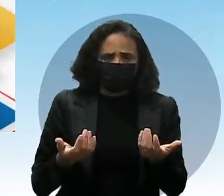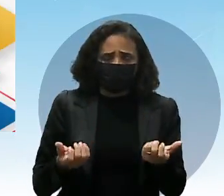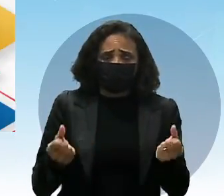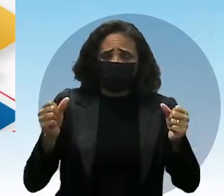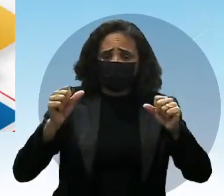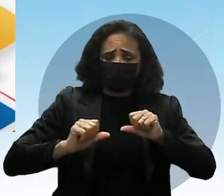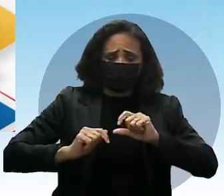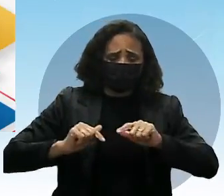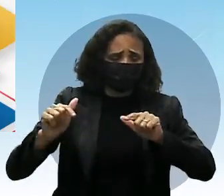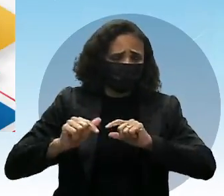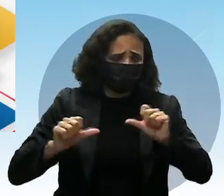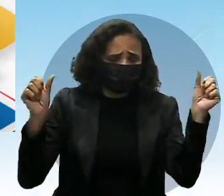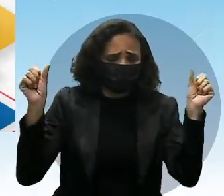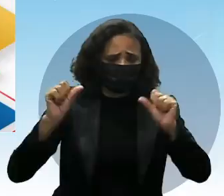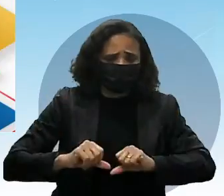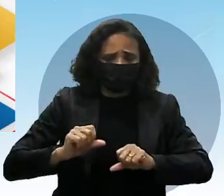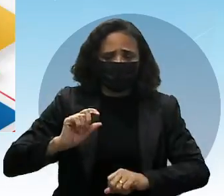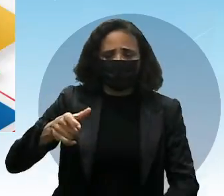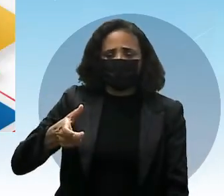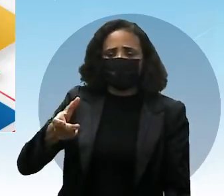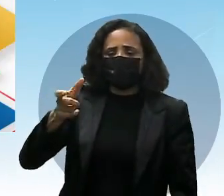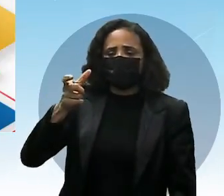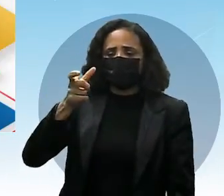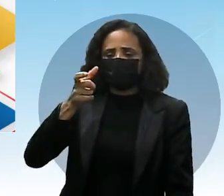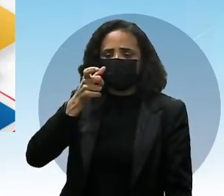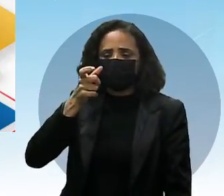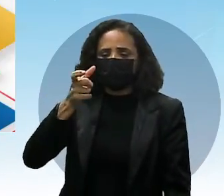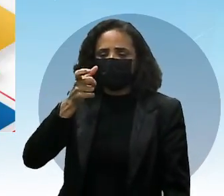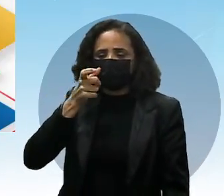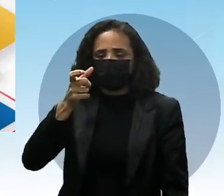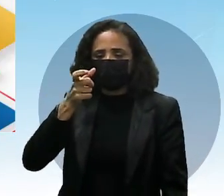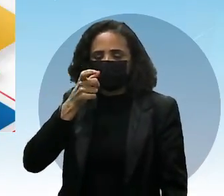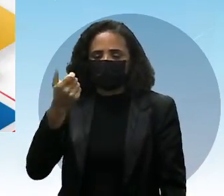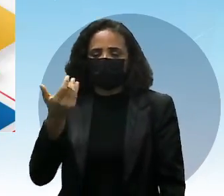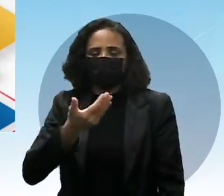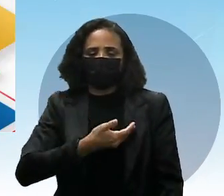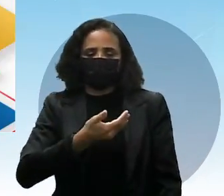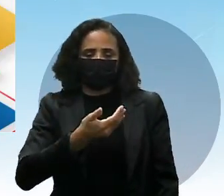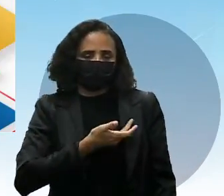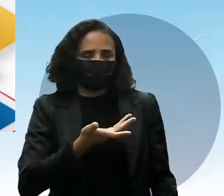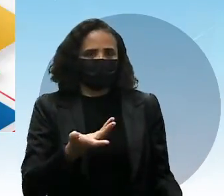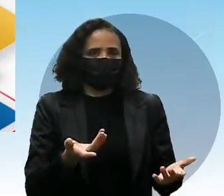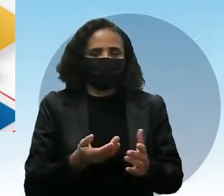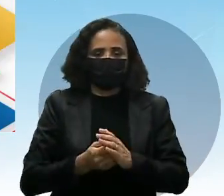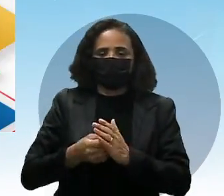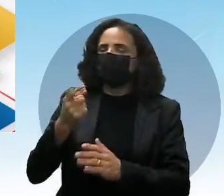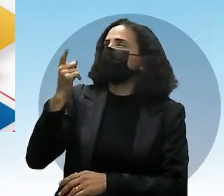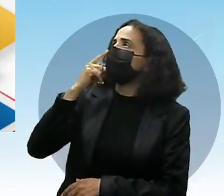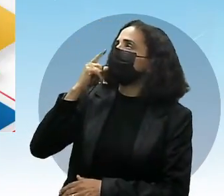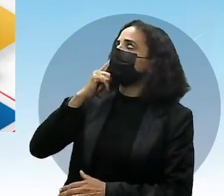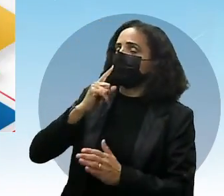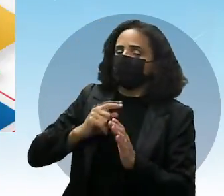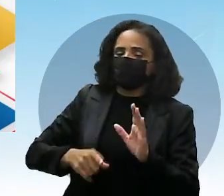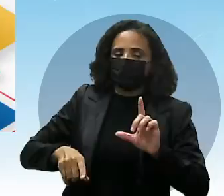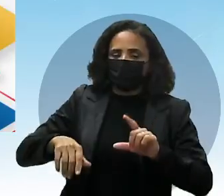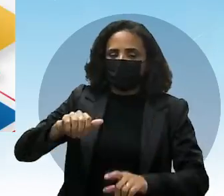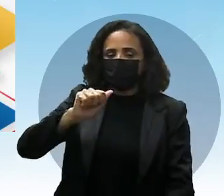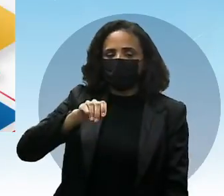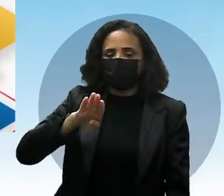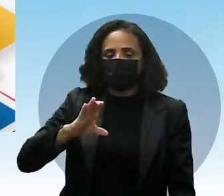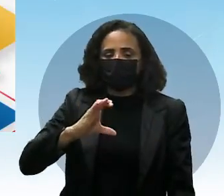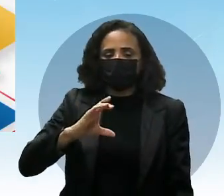trabalho E, interessado em manter vínculos de amizade com colega de trabalho Veja, vamos lá para